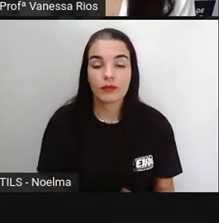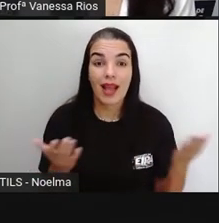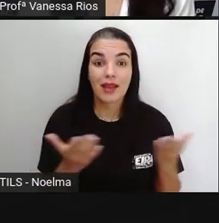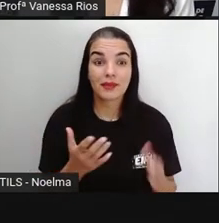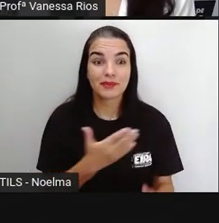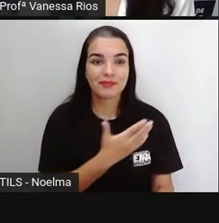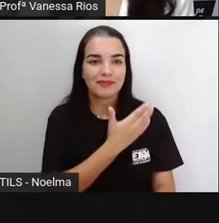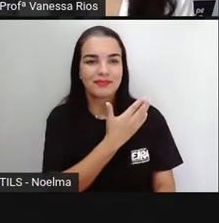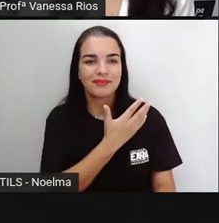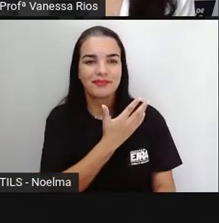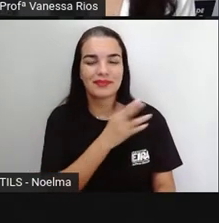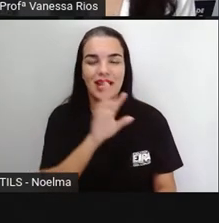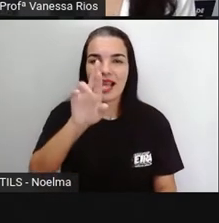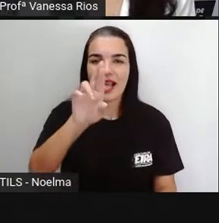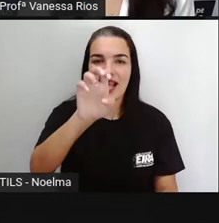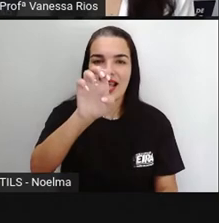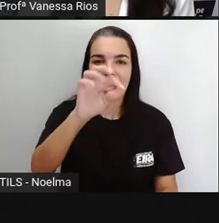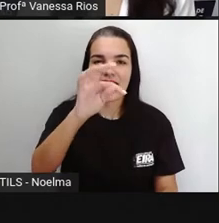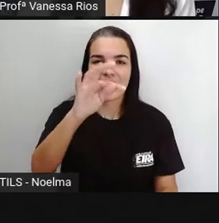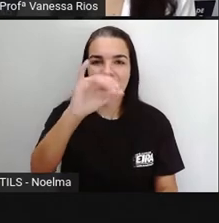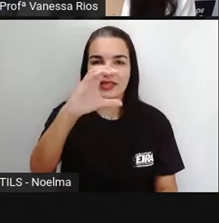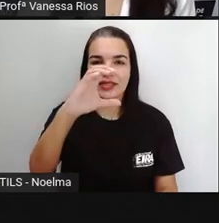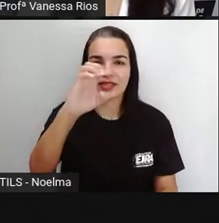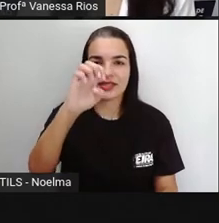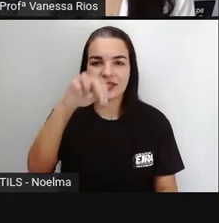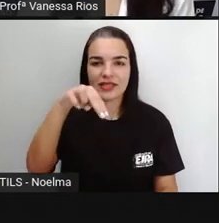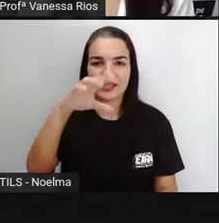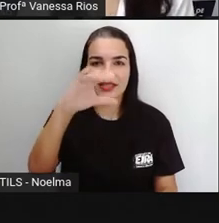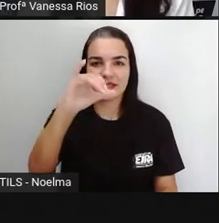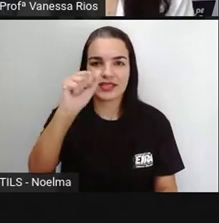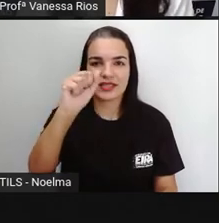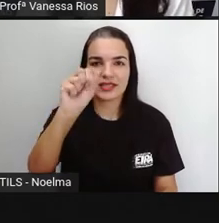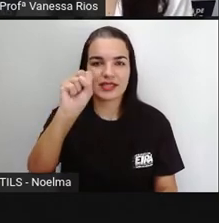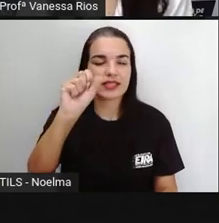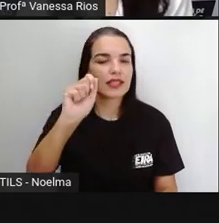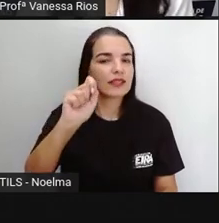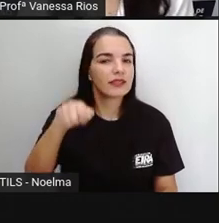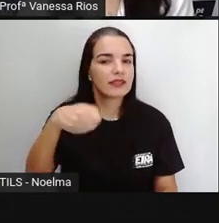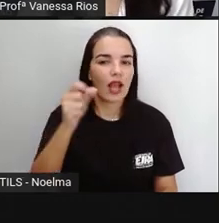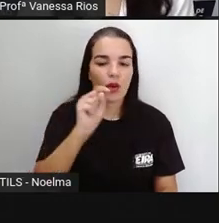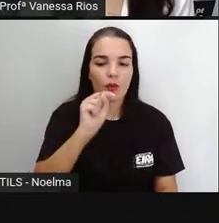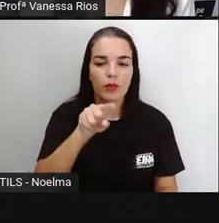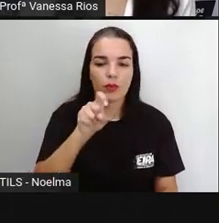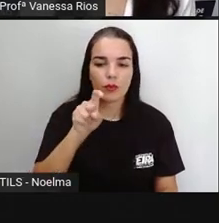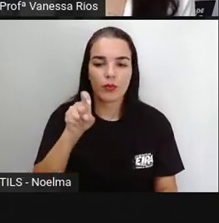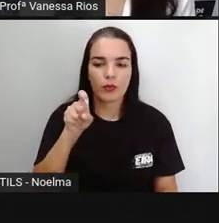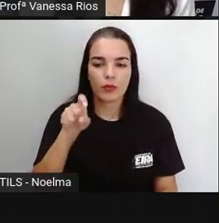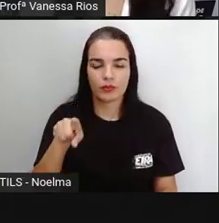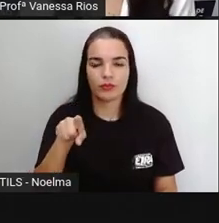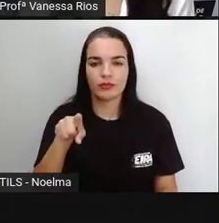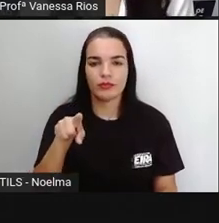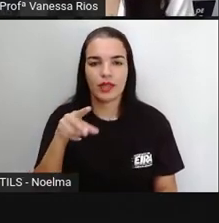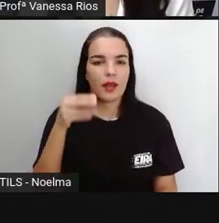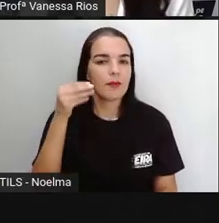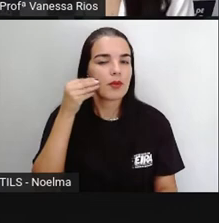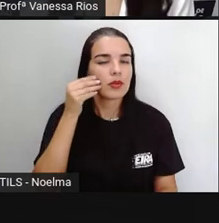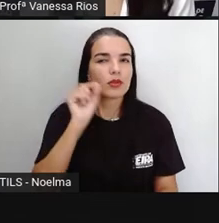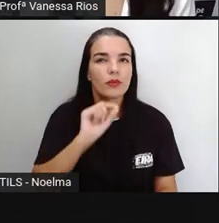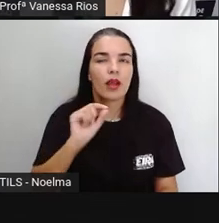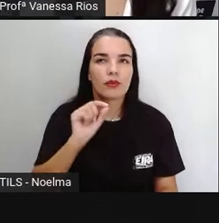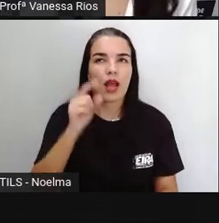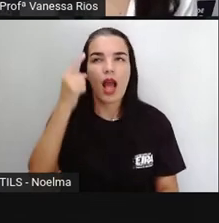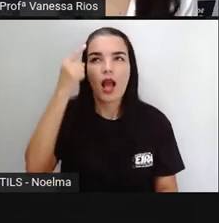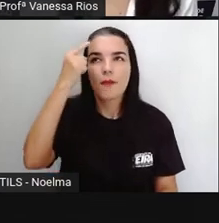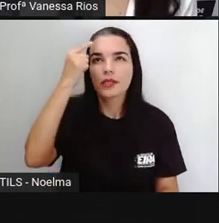E nós temos também as reticências, que são esses três pontinhos juntos. Indica um pensamento não